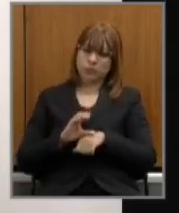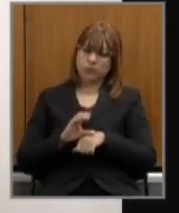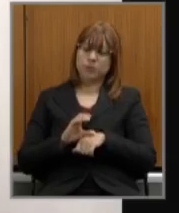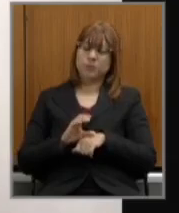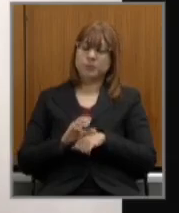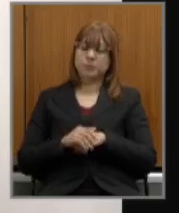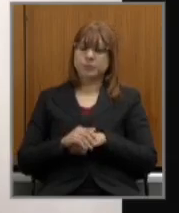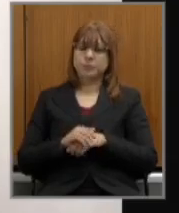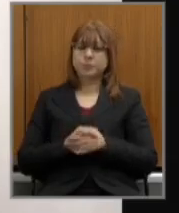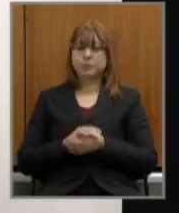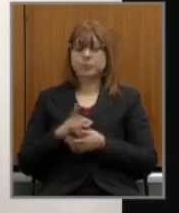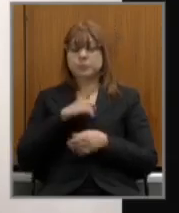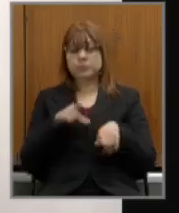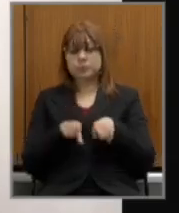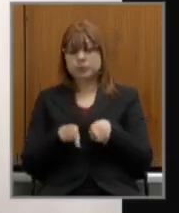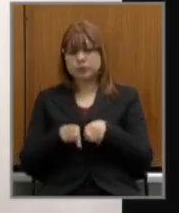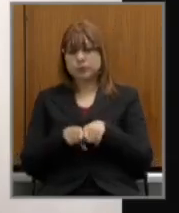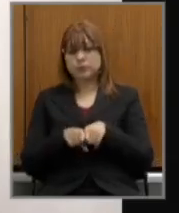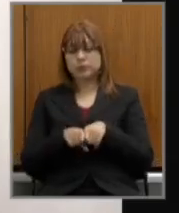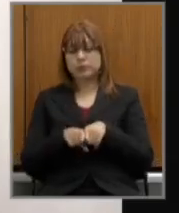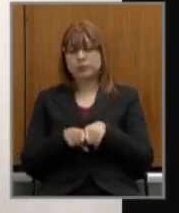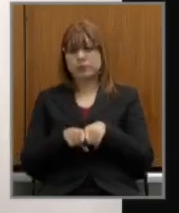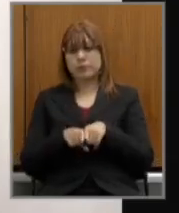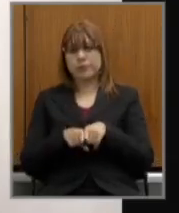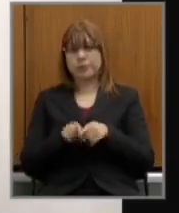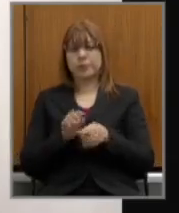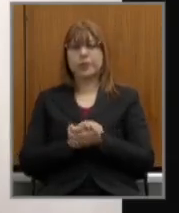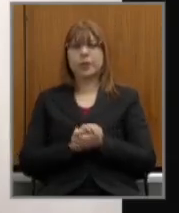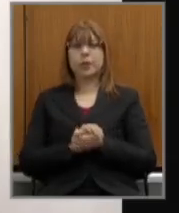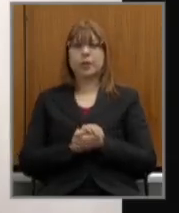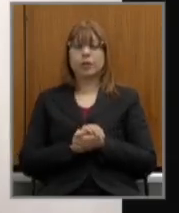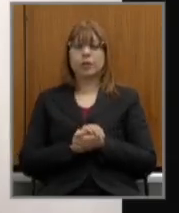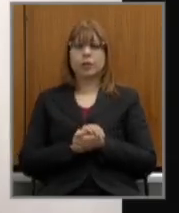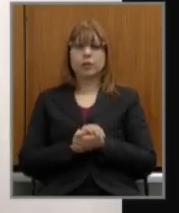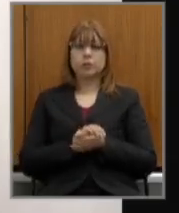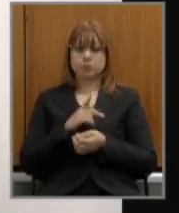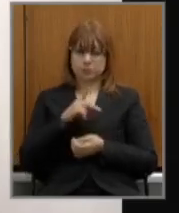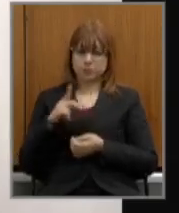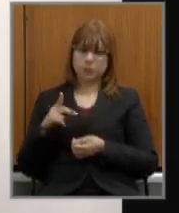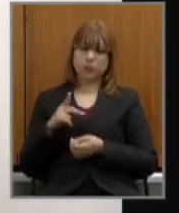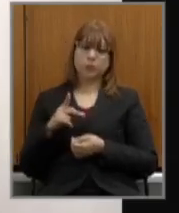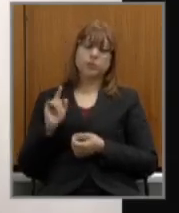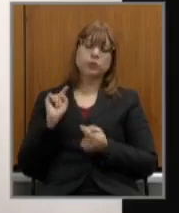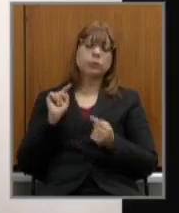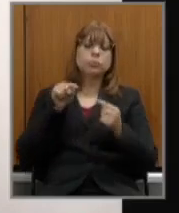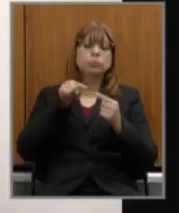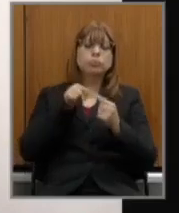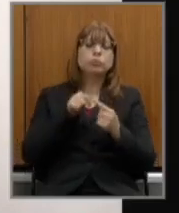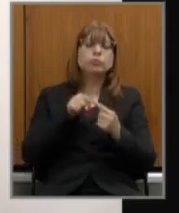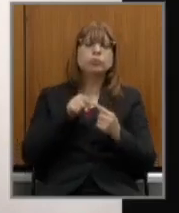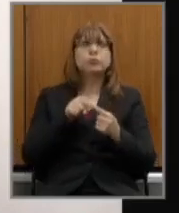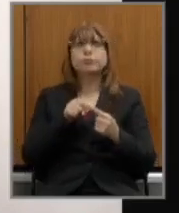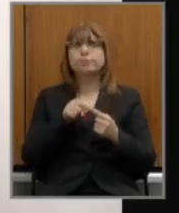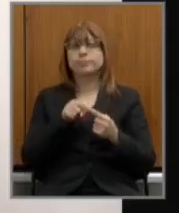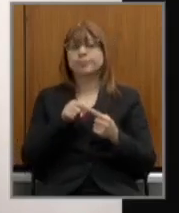assodamento não é justificável e a última questão presidente sobre a intencionalidade